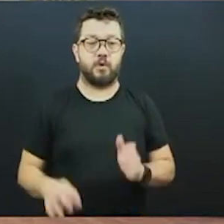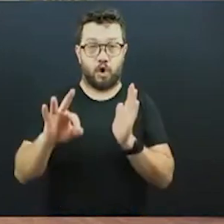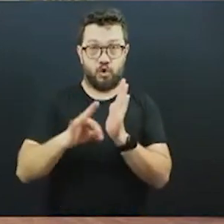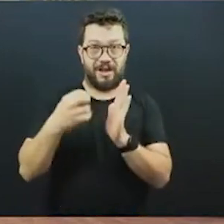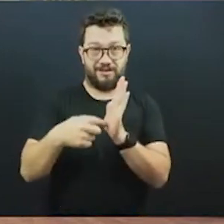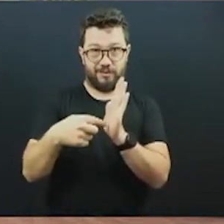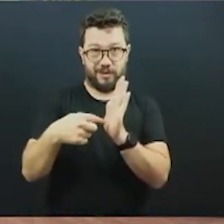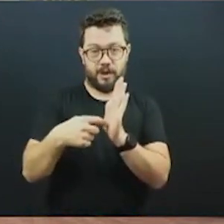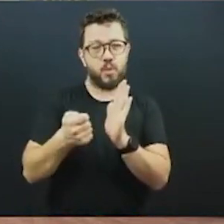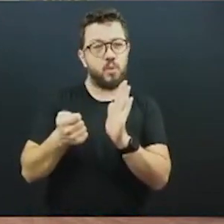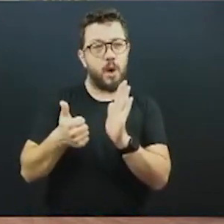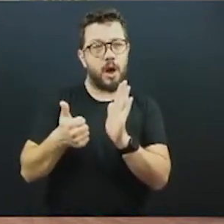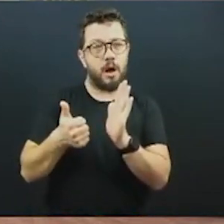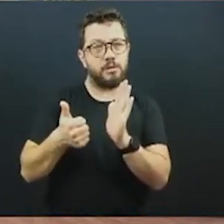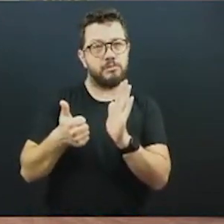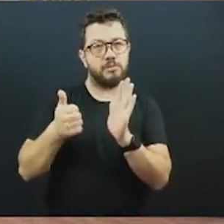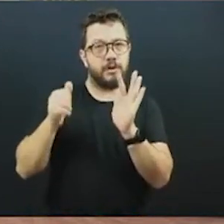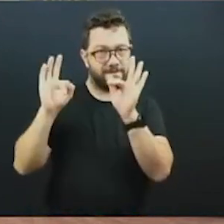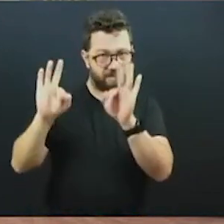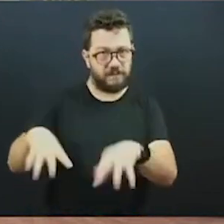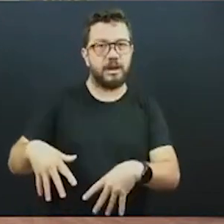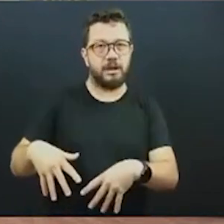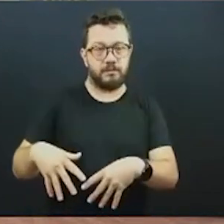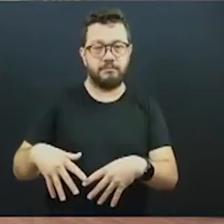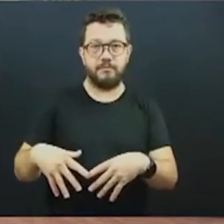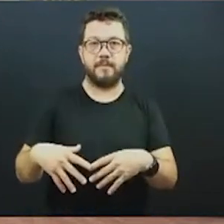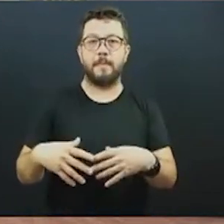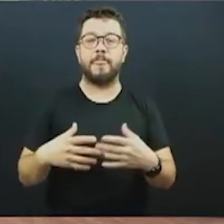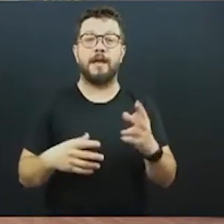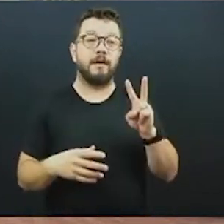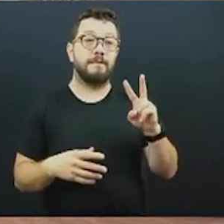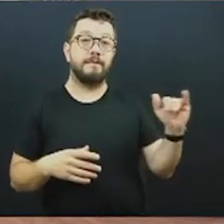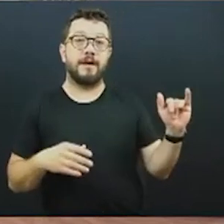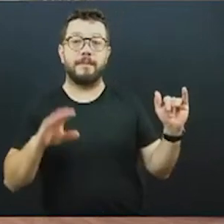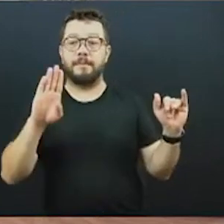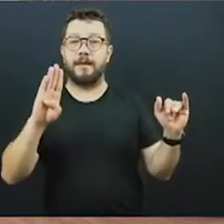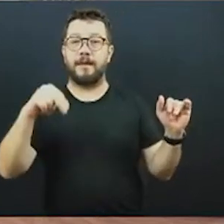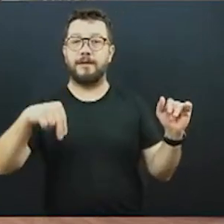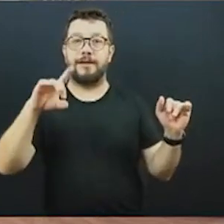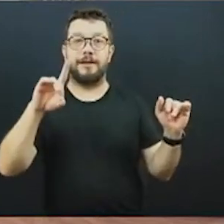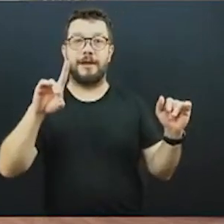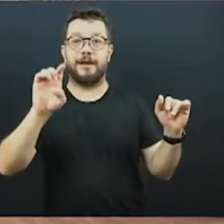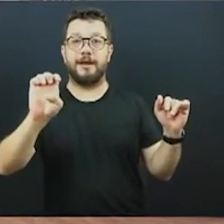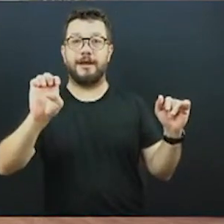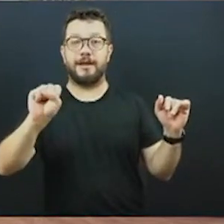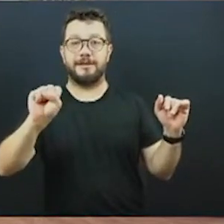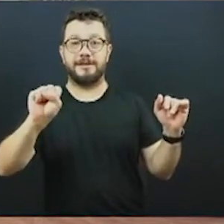essa nova parceria, parceria inédita no país, com o BNDES, que assinaram em maio